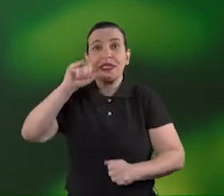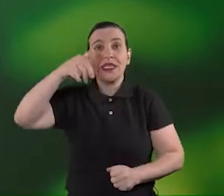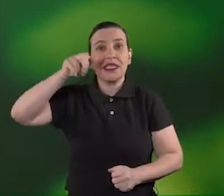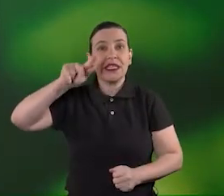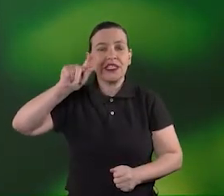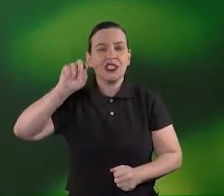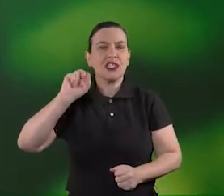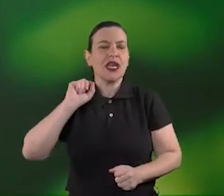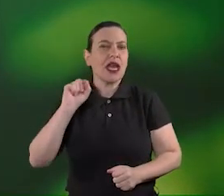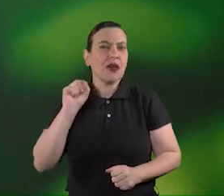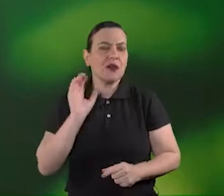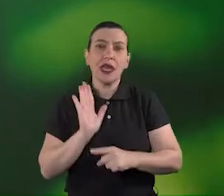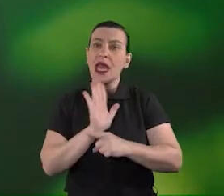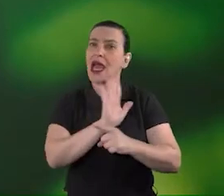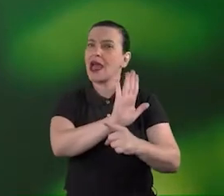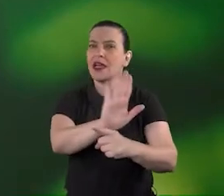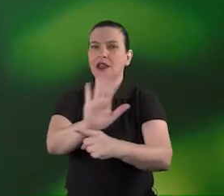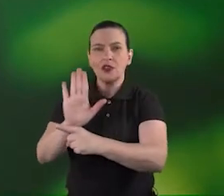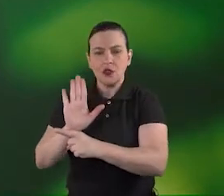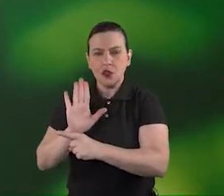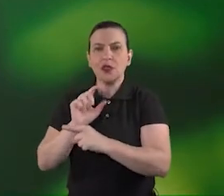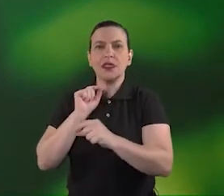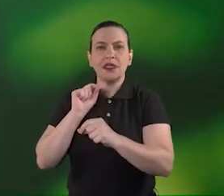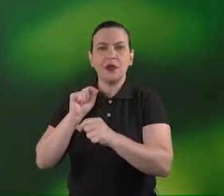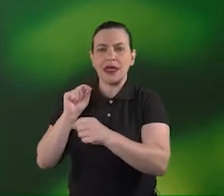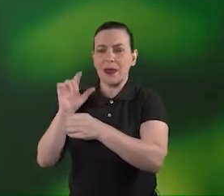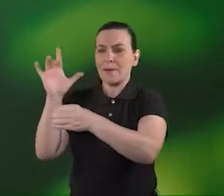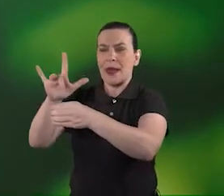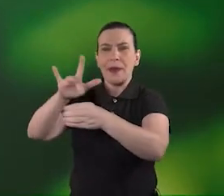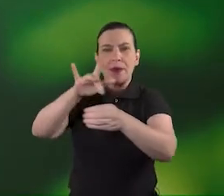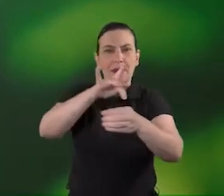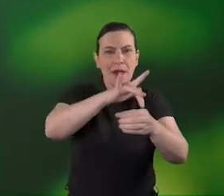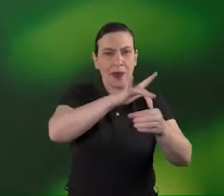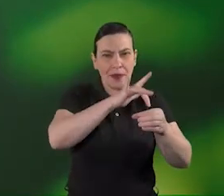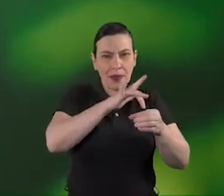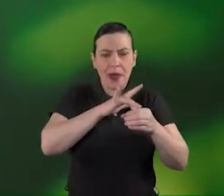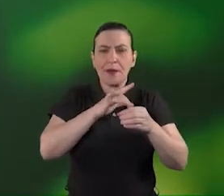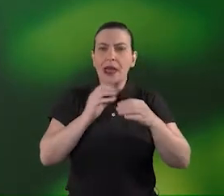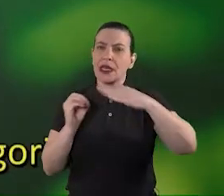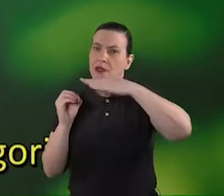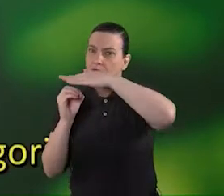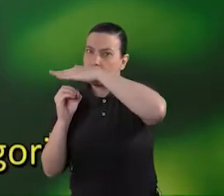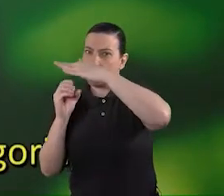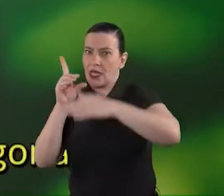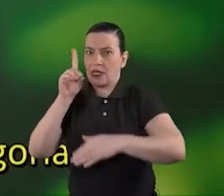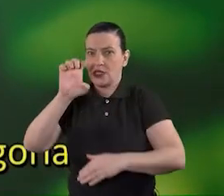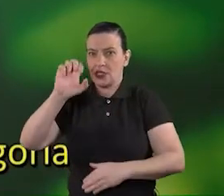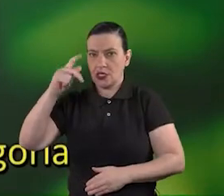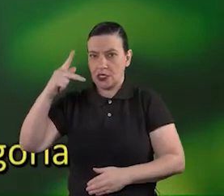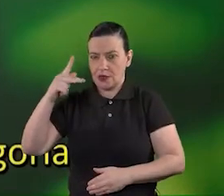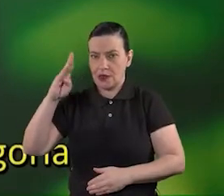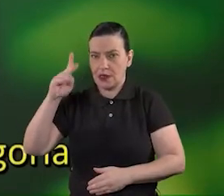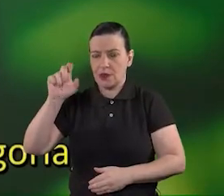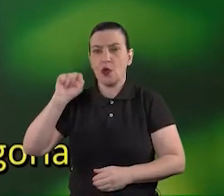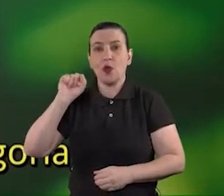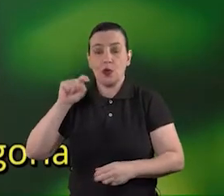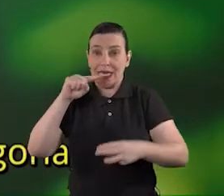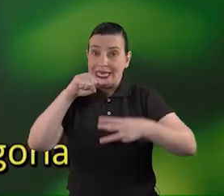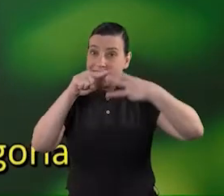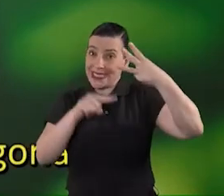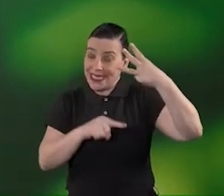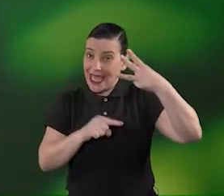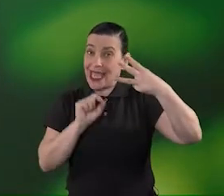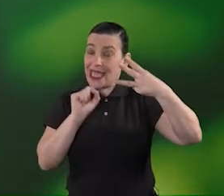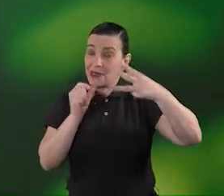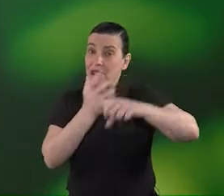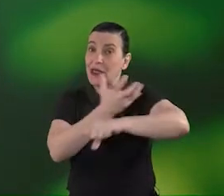orientador em todos os mix da do terra o deep blue compreende três grupos de plantas especificados